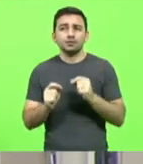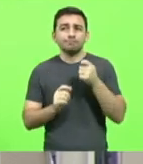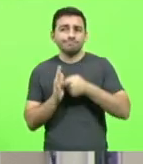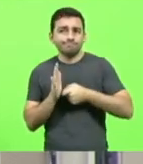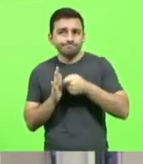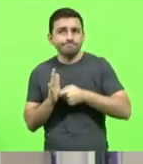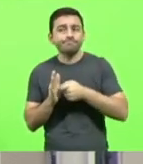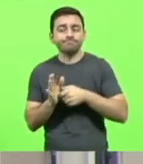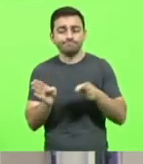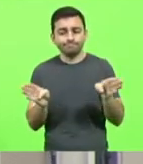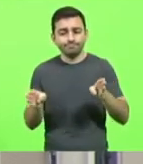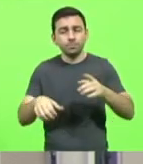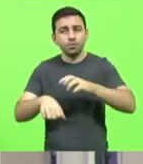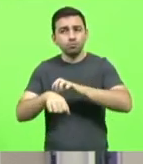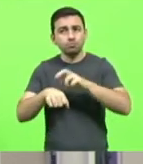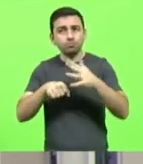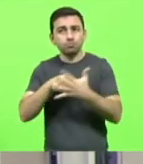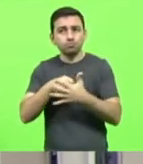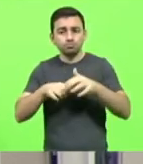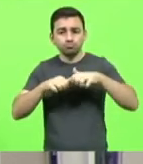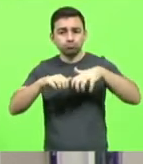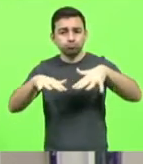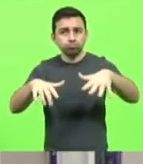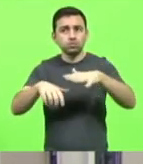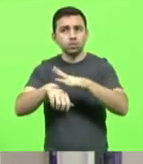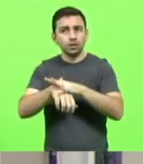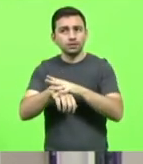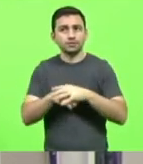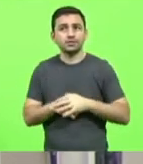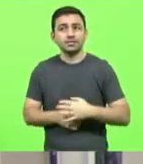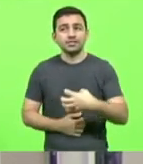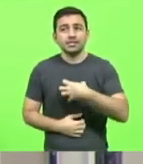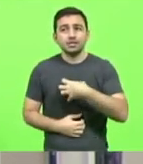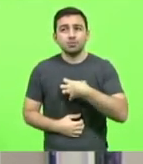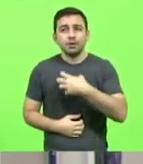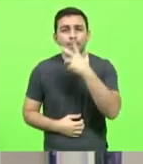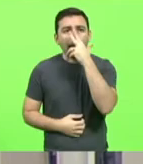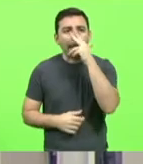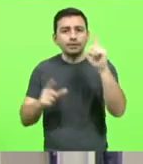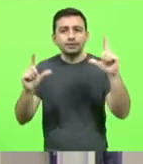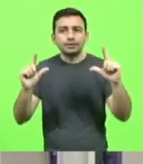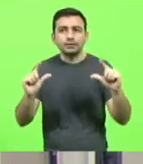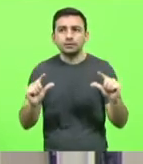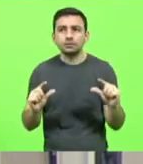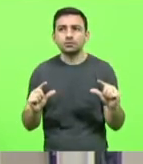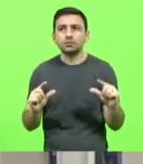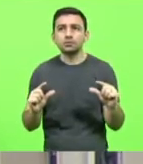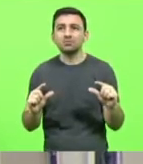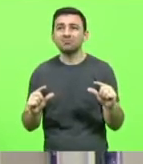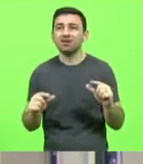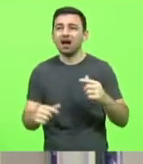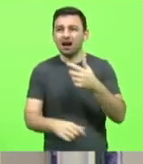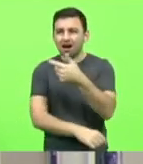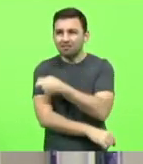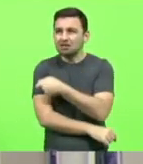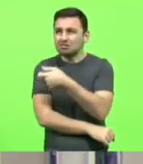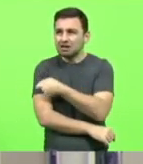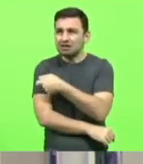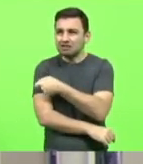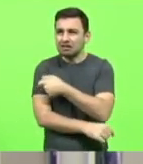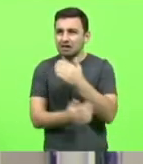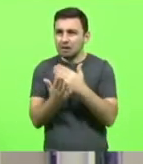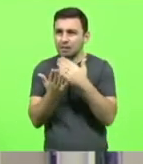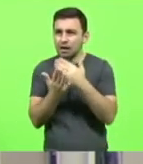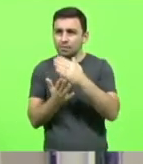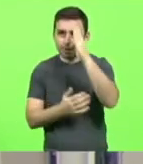pandemia, deputado Nilson Berlada. O sentimento é que ela está parando, mas não. Mesmo a vacinação avançando no